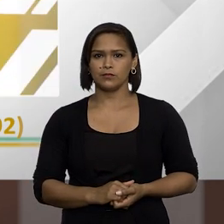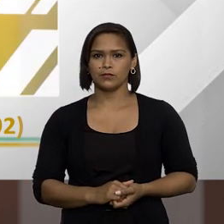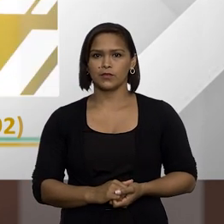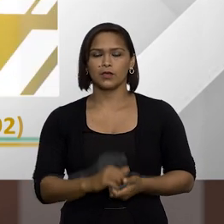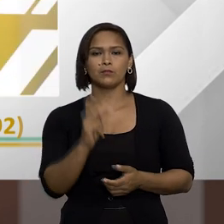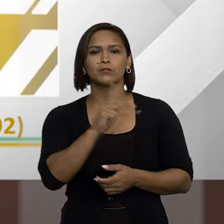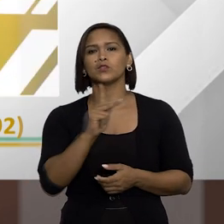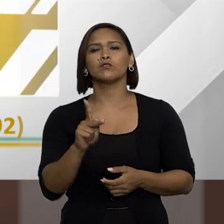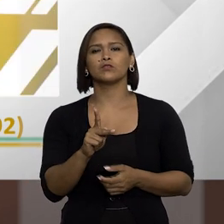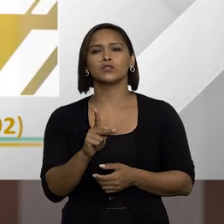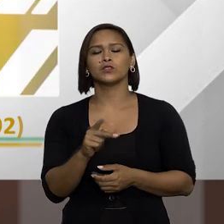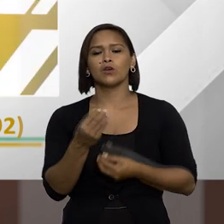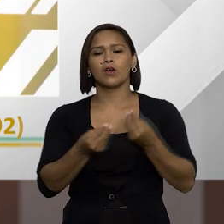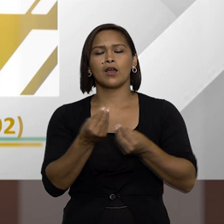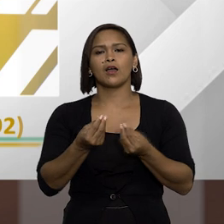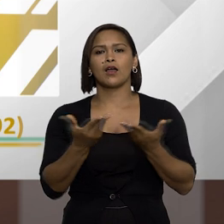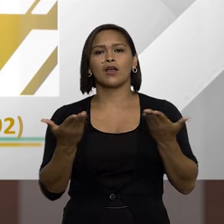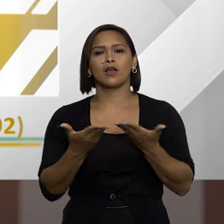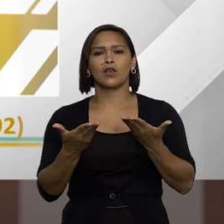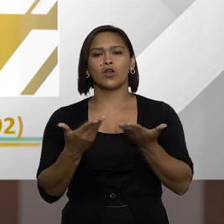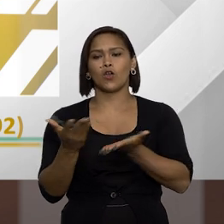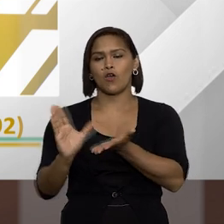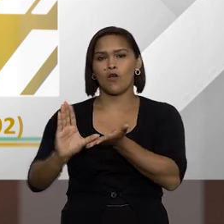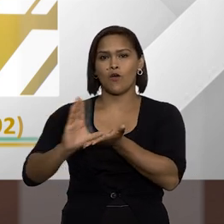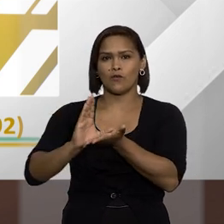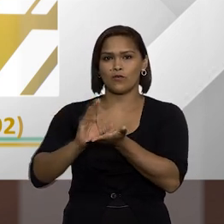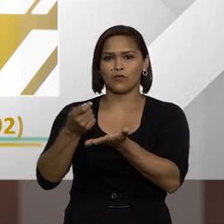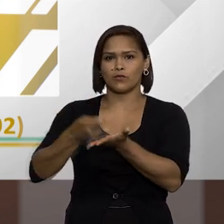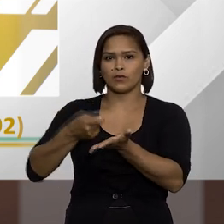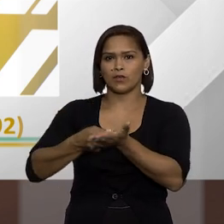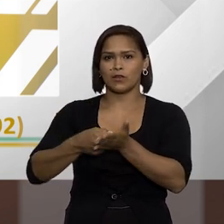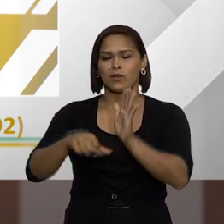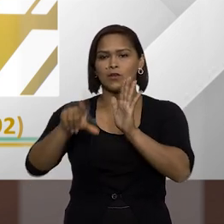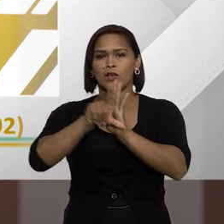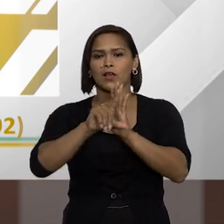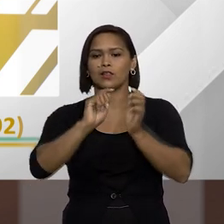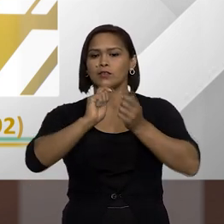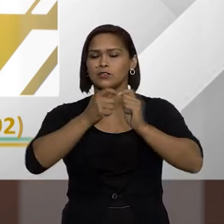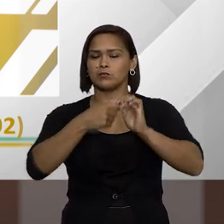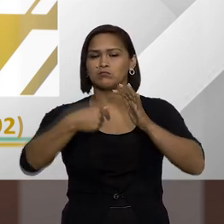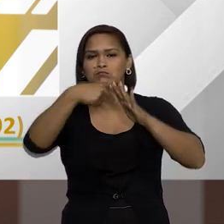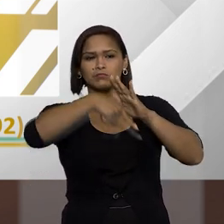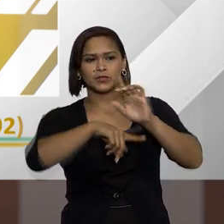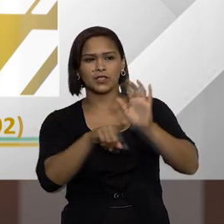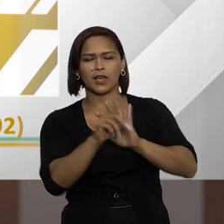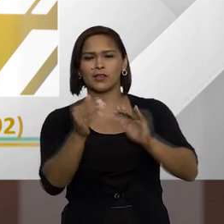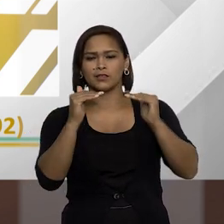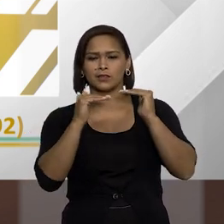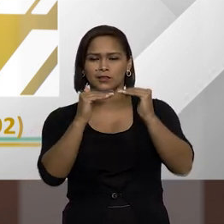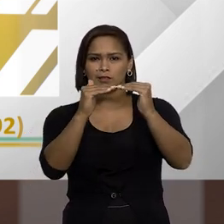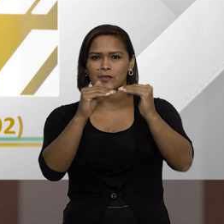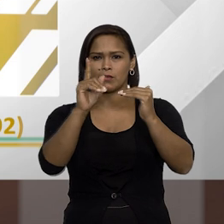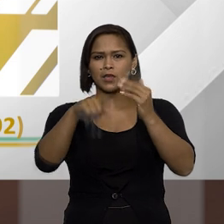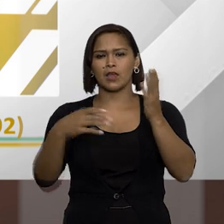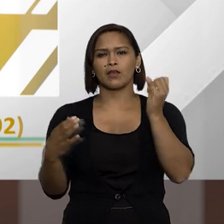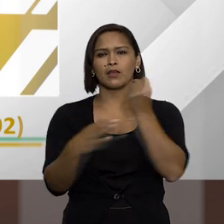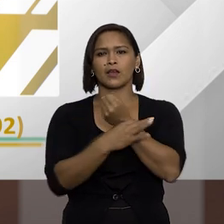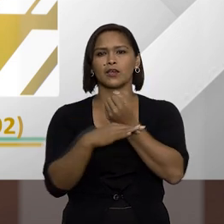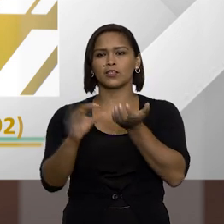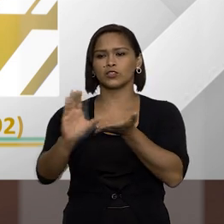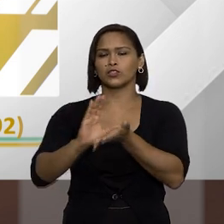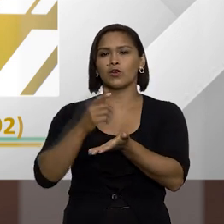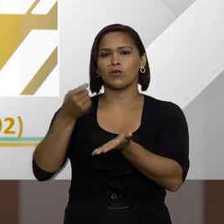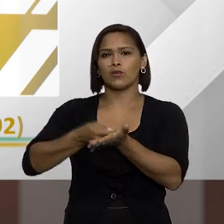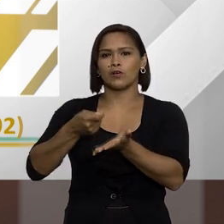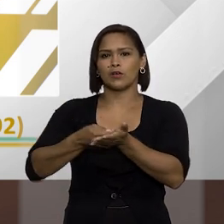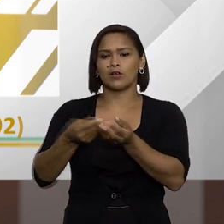professor Talhos a respeito agora do ressarcimento a lei de improbidade administrativa ela estabelece formas para garantir o ressarcimento